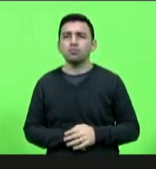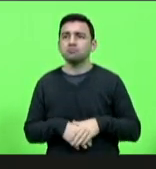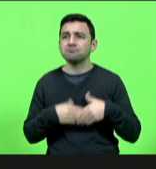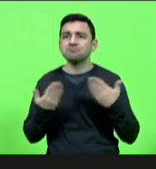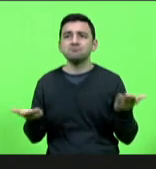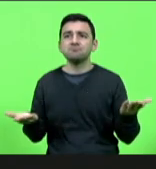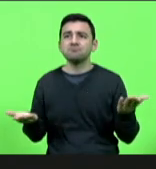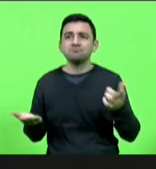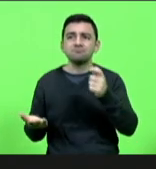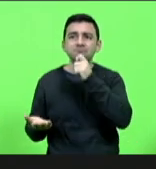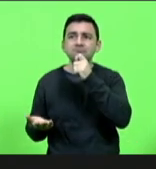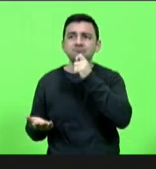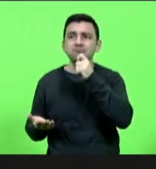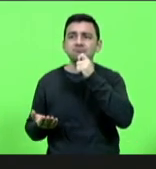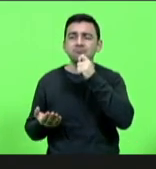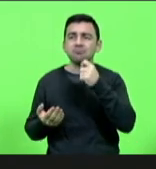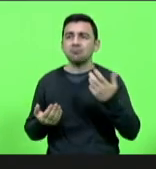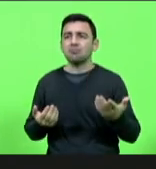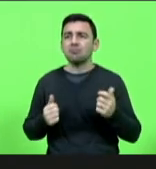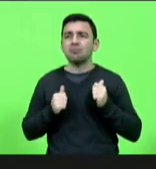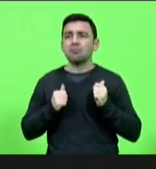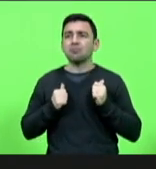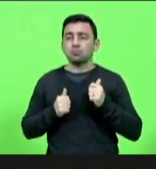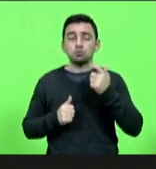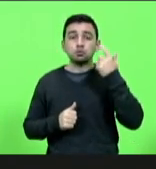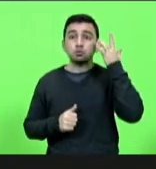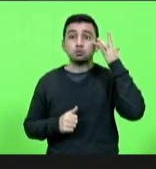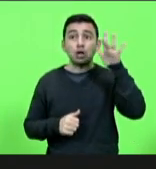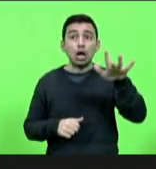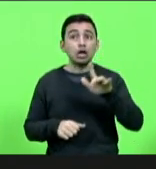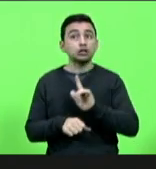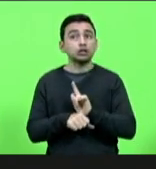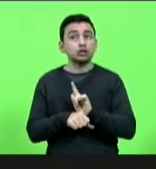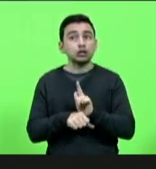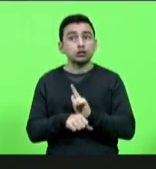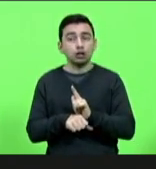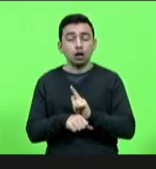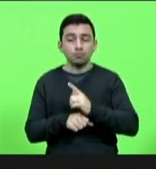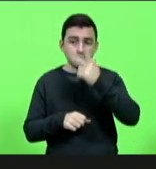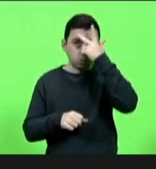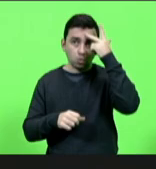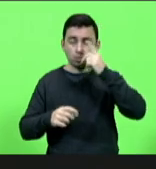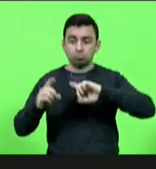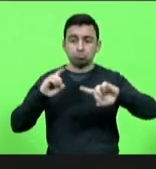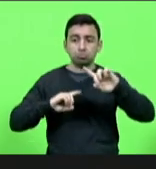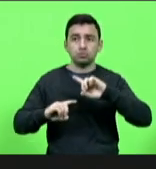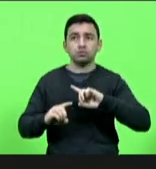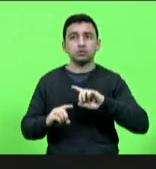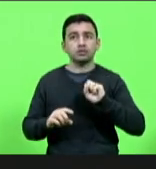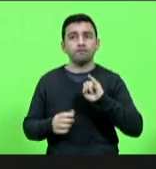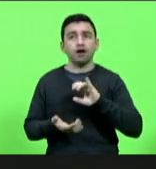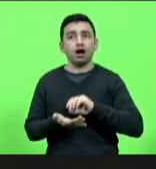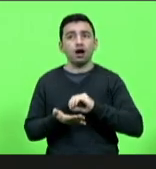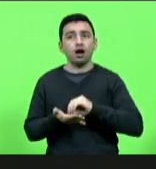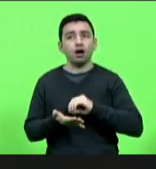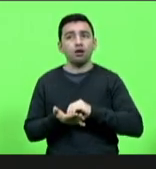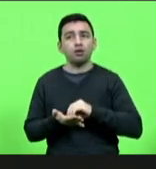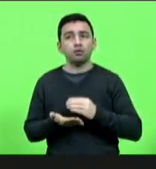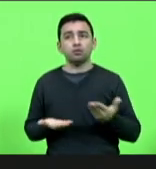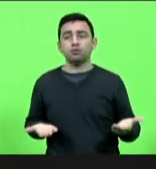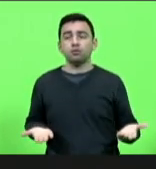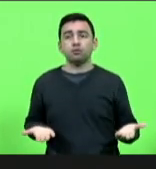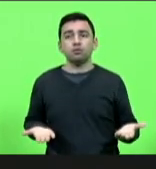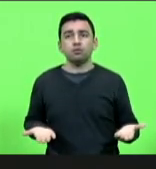fazendo corpo mole não se falta gestão falta talvez eu não sei o que está faltando mas tem que fazer essa lei vigorar